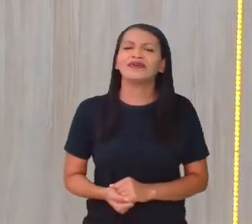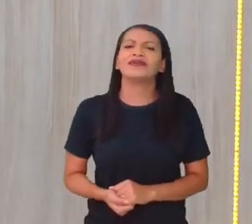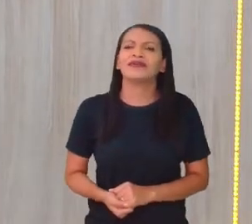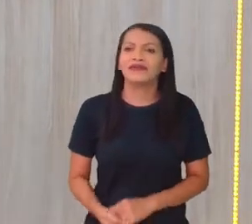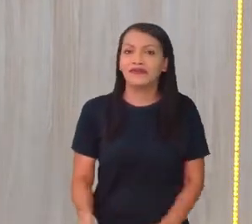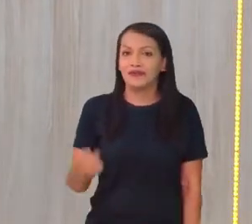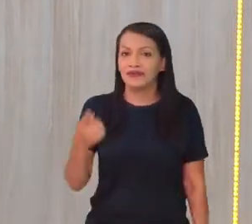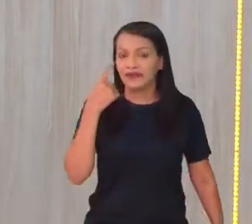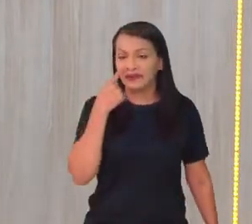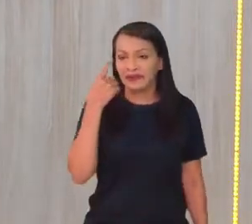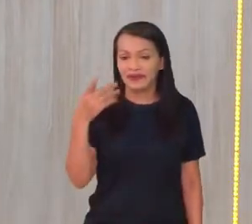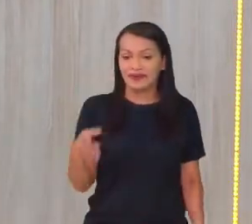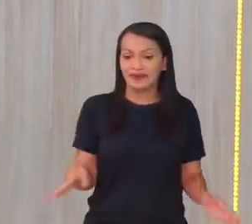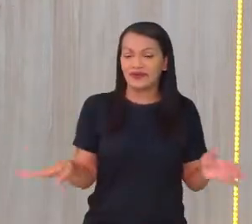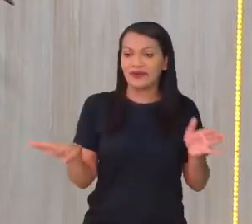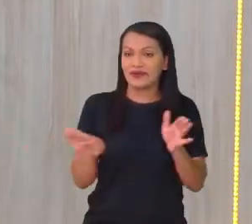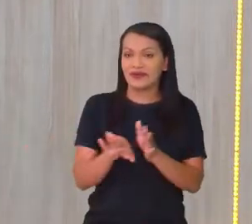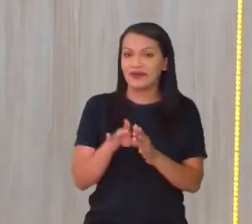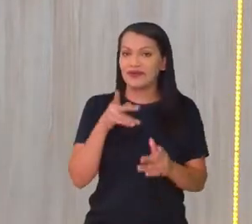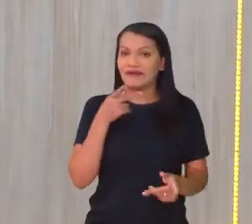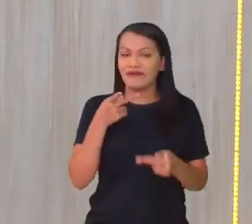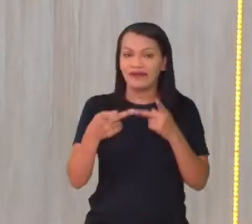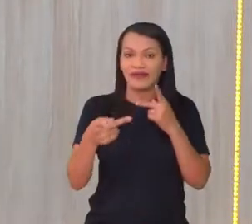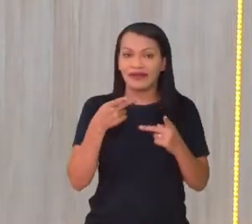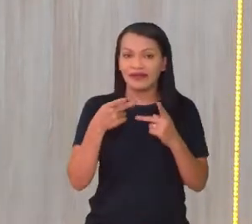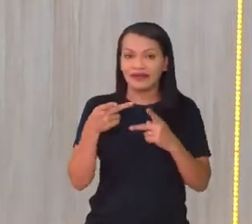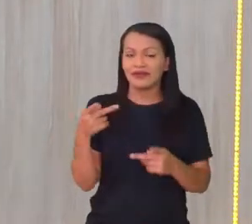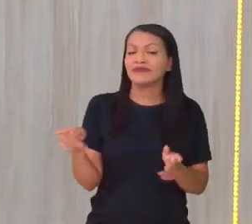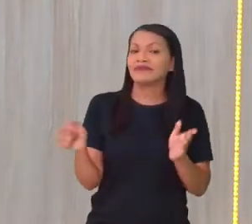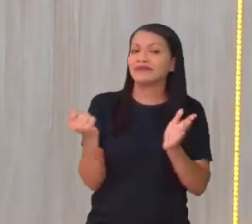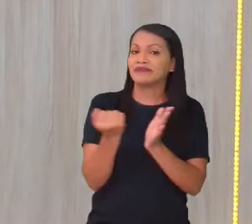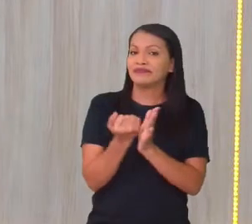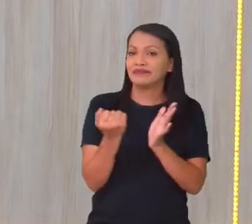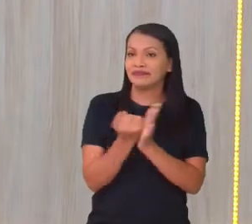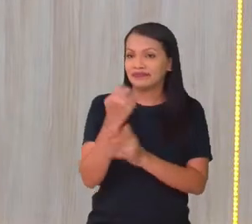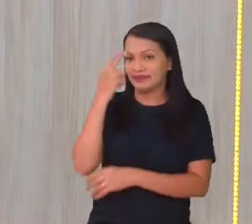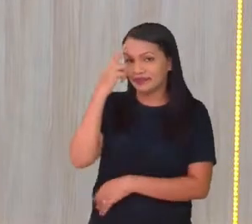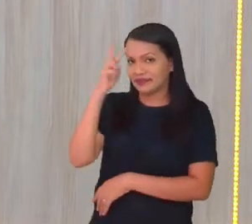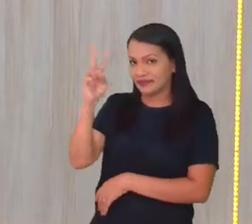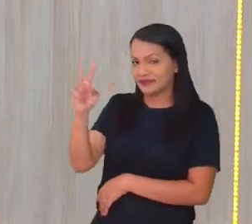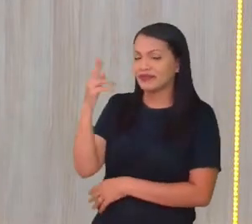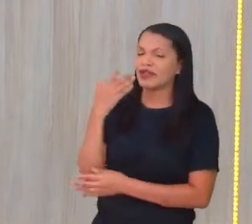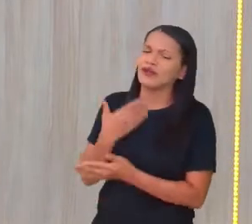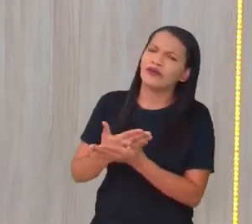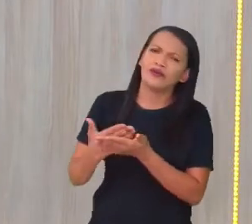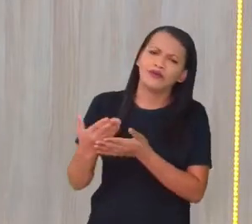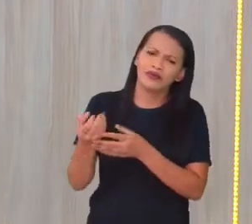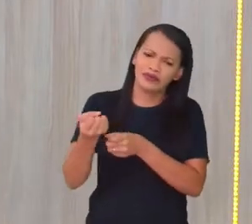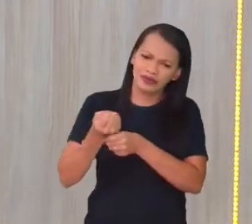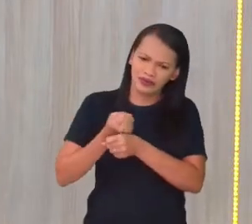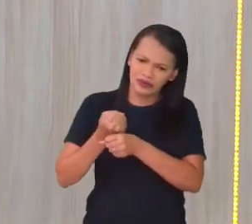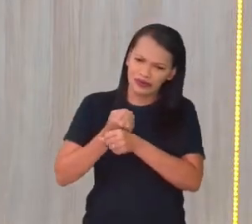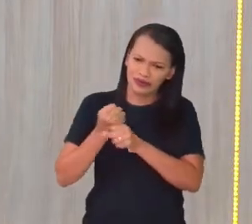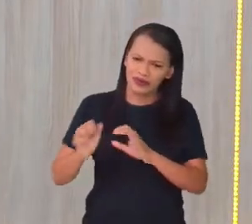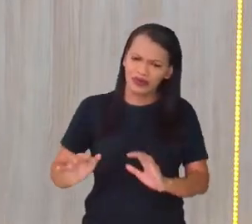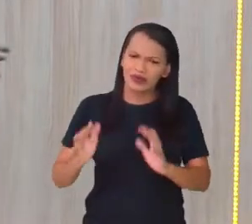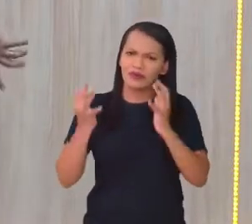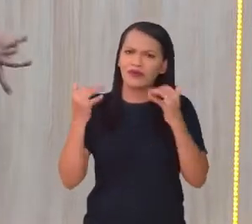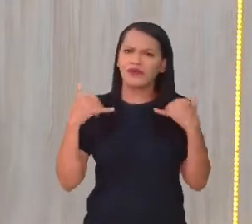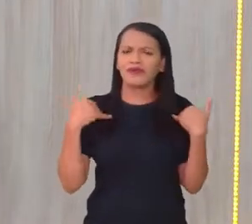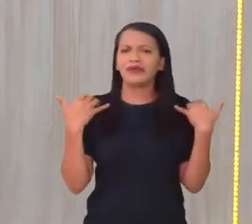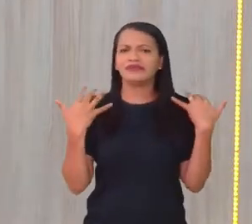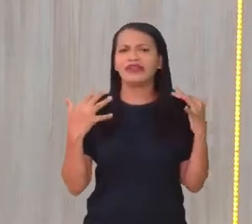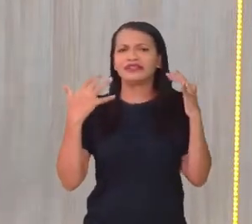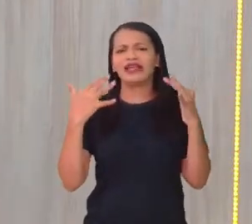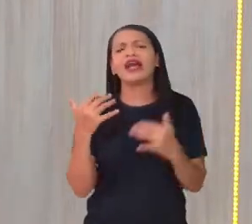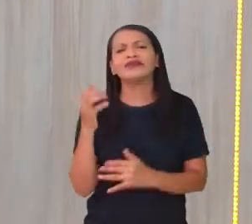Olha quem vai chegar para falar dos patrimônios históricos da nossa cidade. Lá atrás, no começo do ano, quando a gente comemora o aniversário